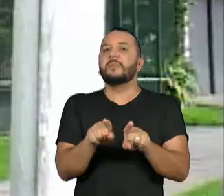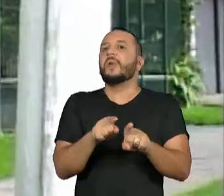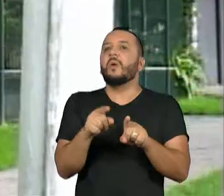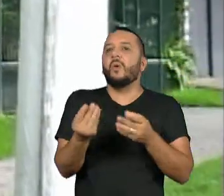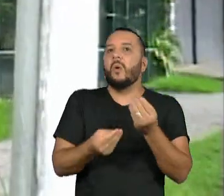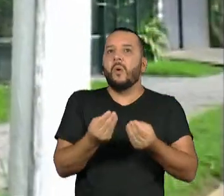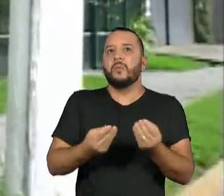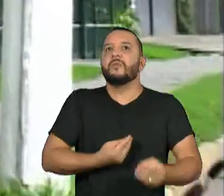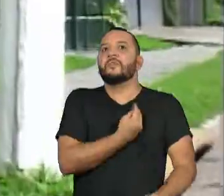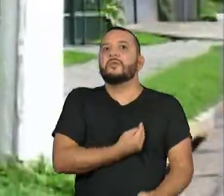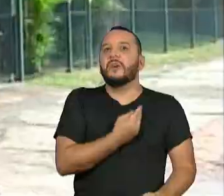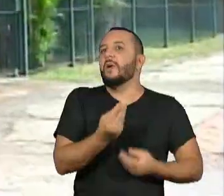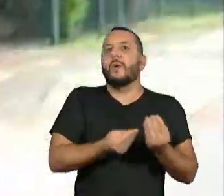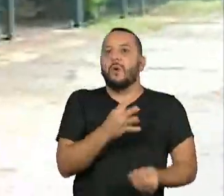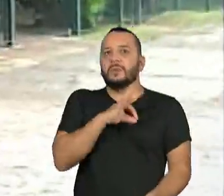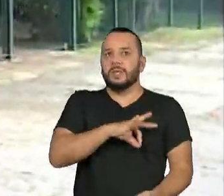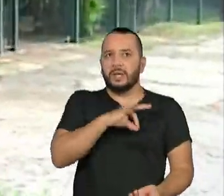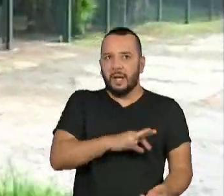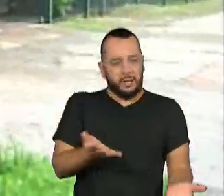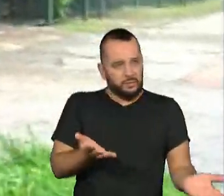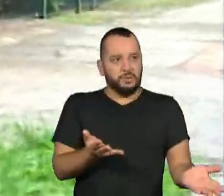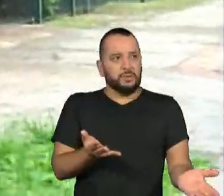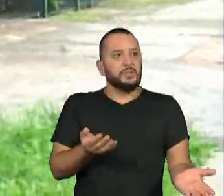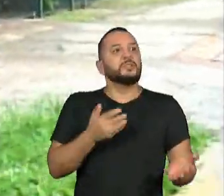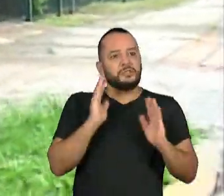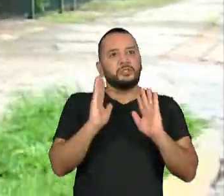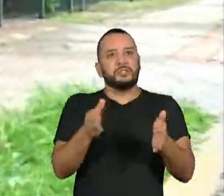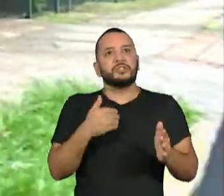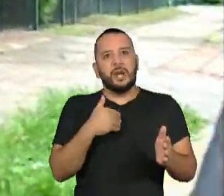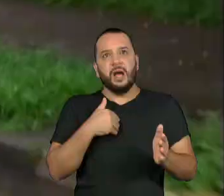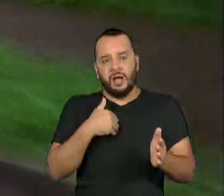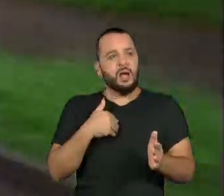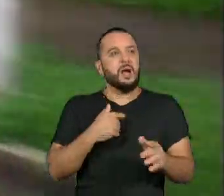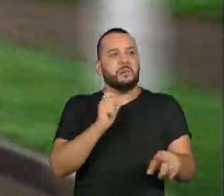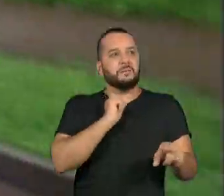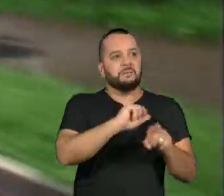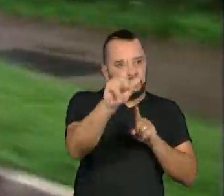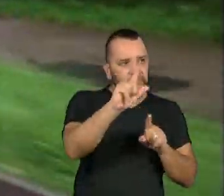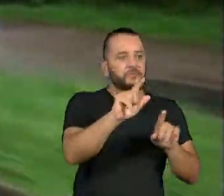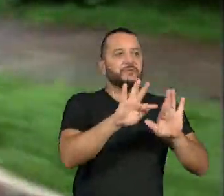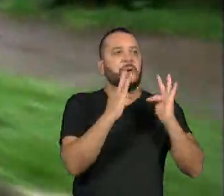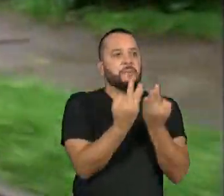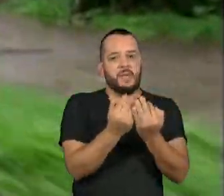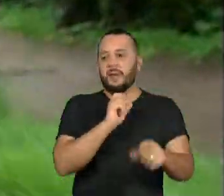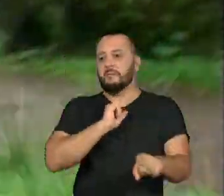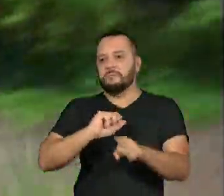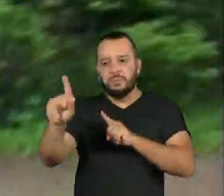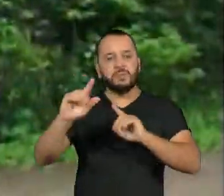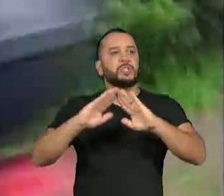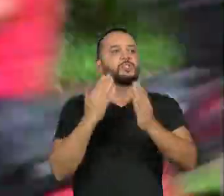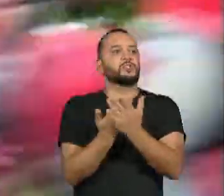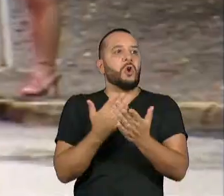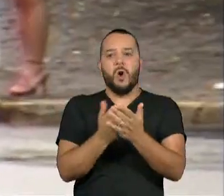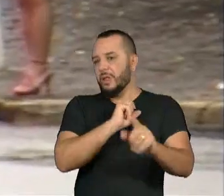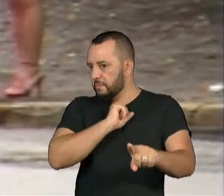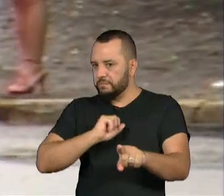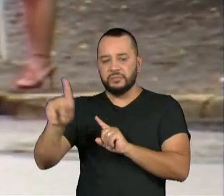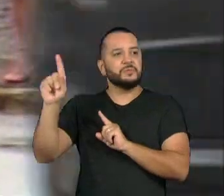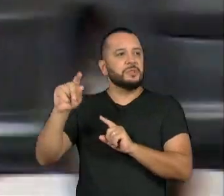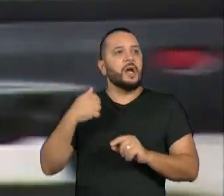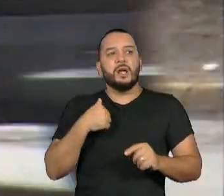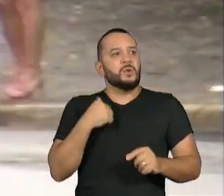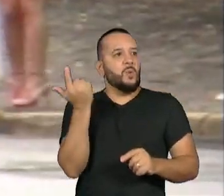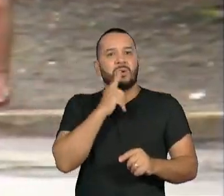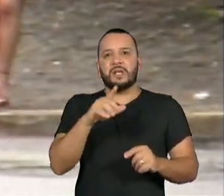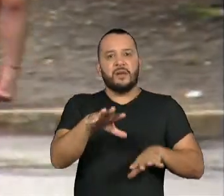sai ou é convidado a se retirar pela violência da escola, não tendo uma formação, você não tem uma qualificação, você não consegue